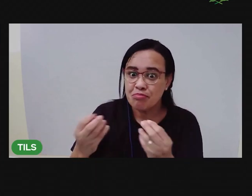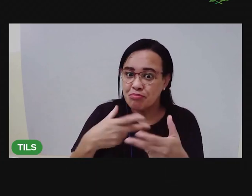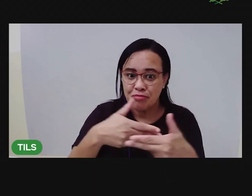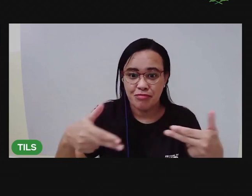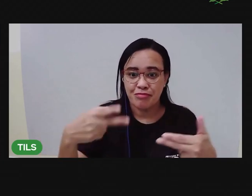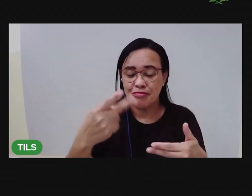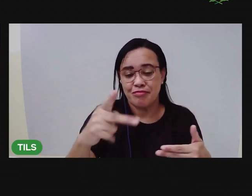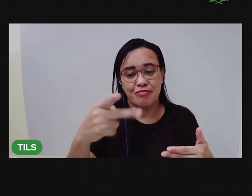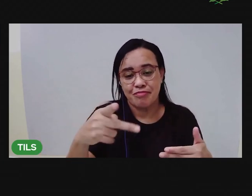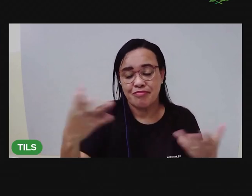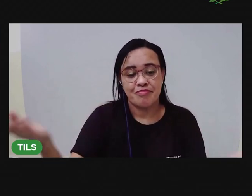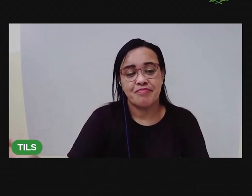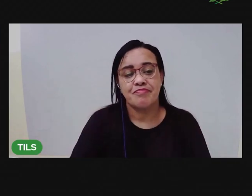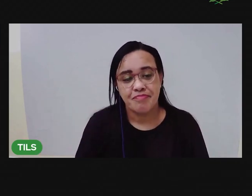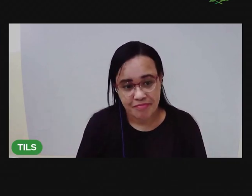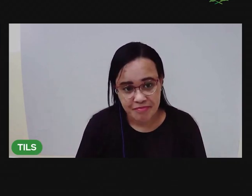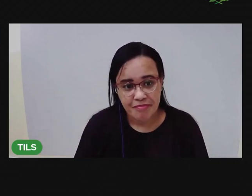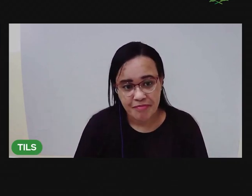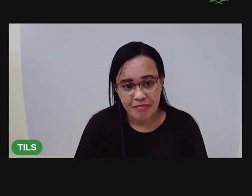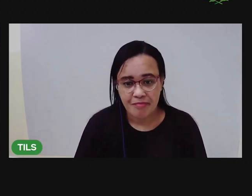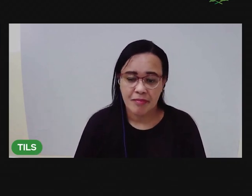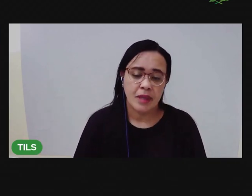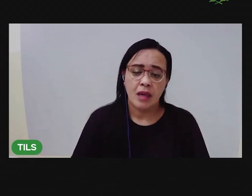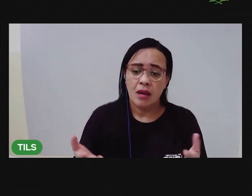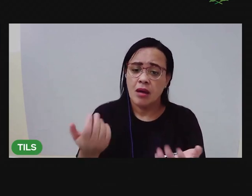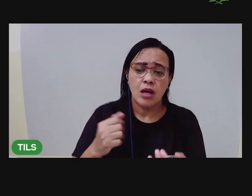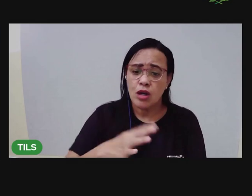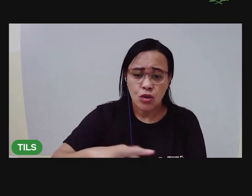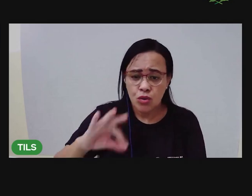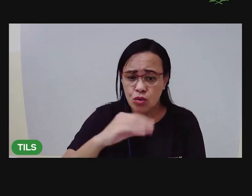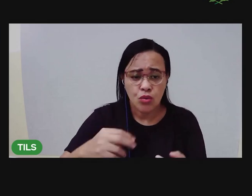Por que não? Por que não levar mais coisas?